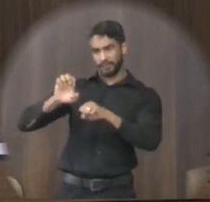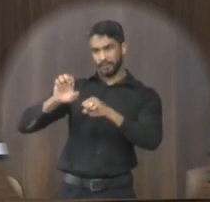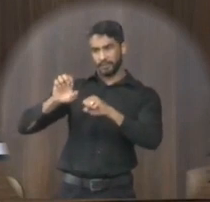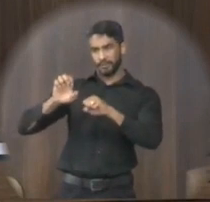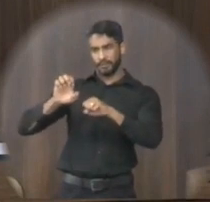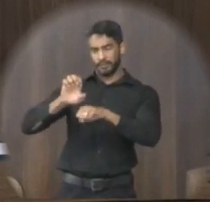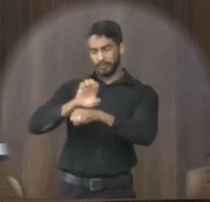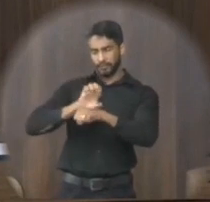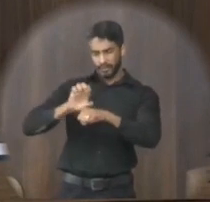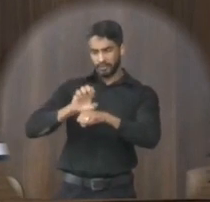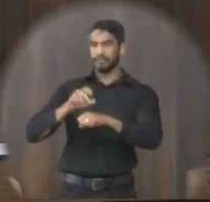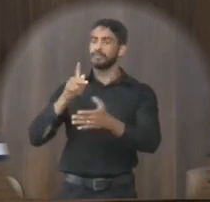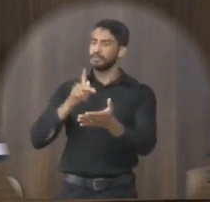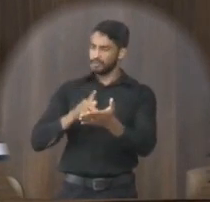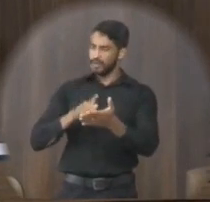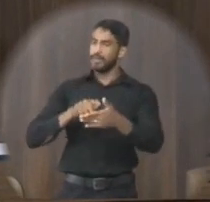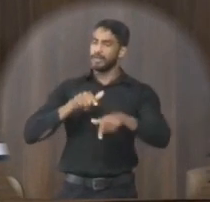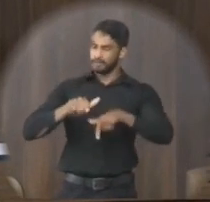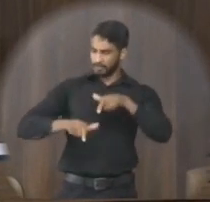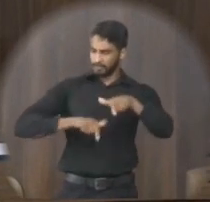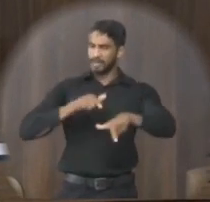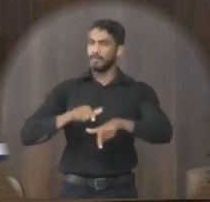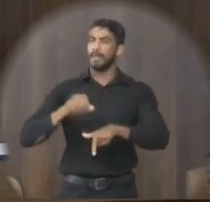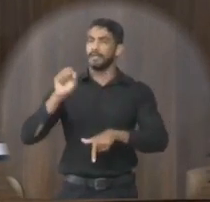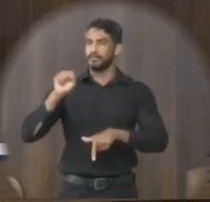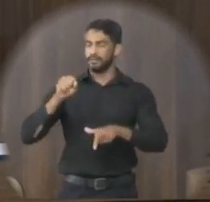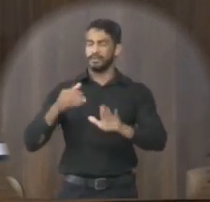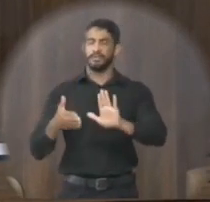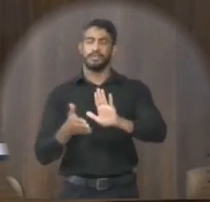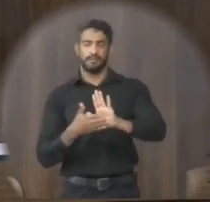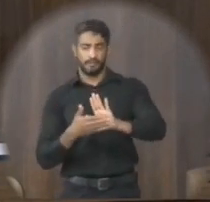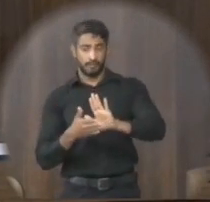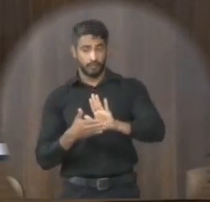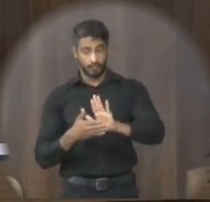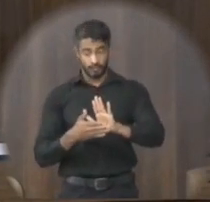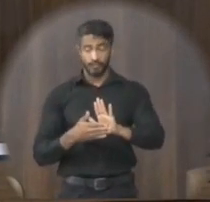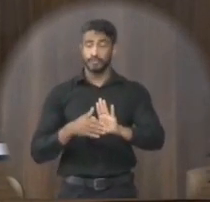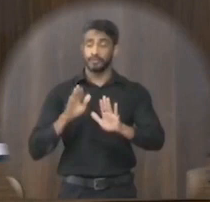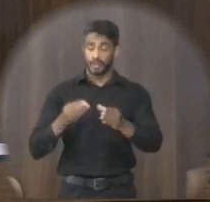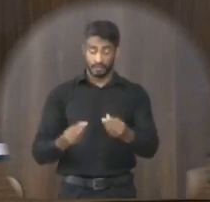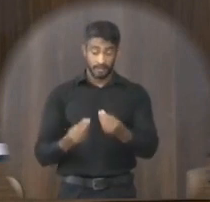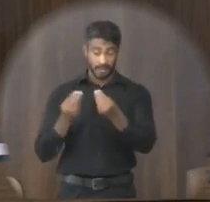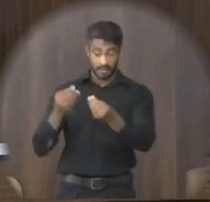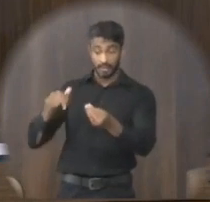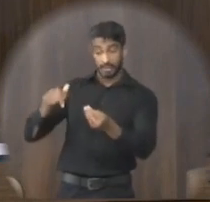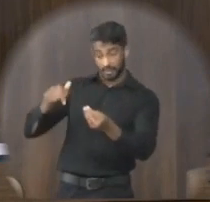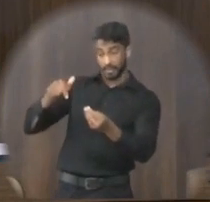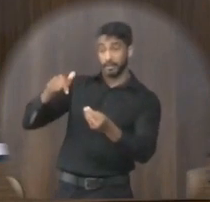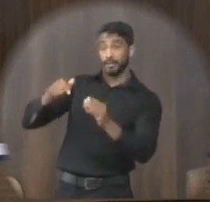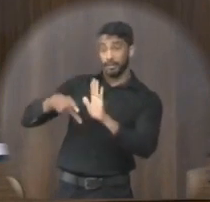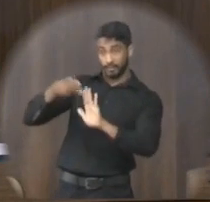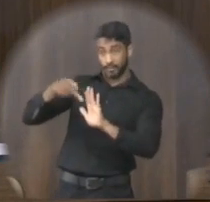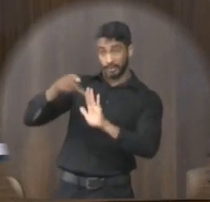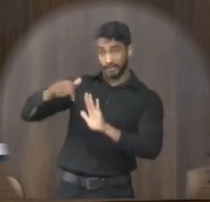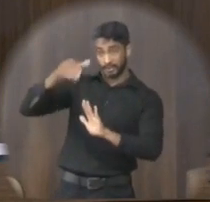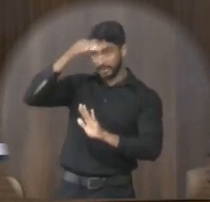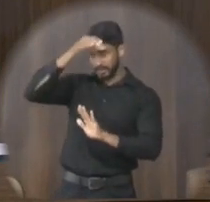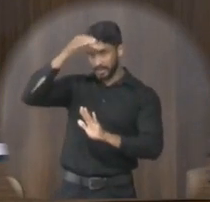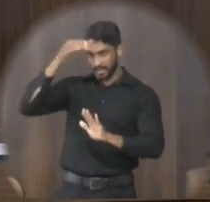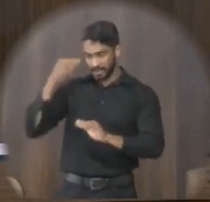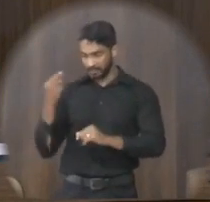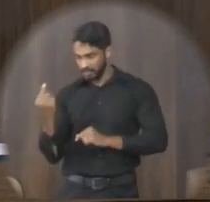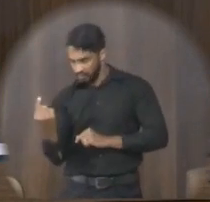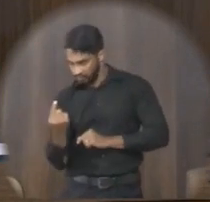realmente eles estão trabalhando nisso até já tinha proposto esse anteprojeto falei que sairia aqui da casa não iria enviar